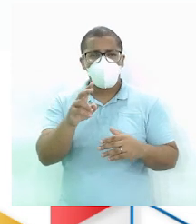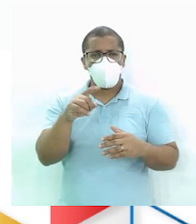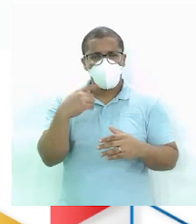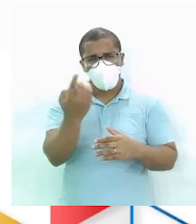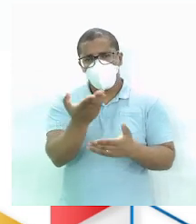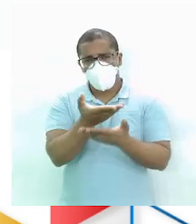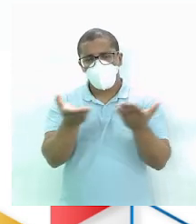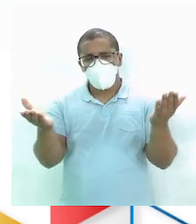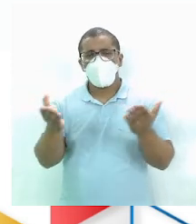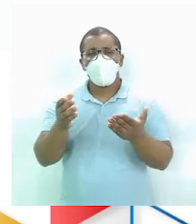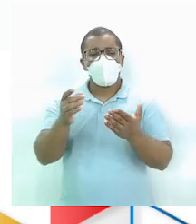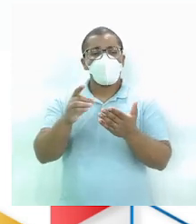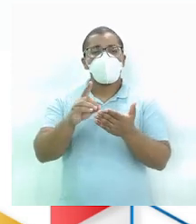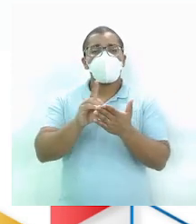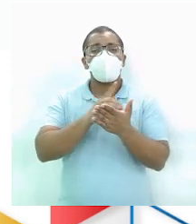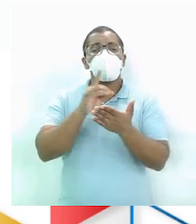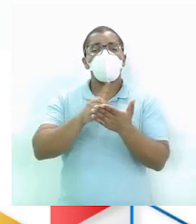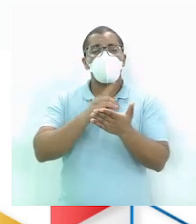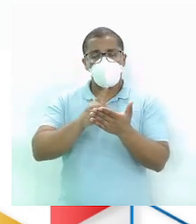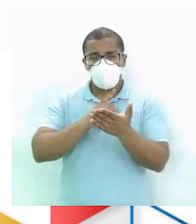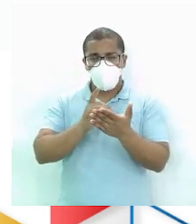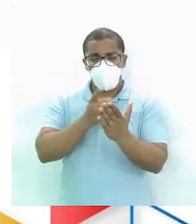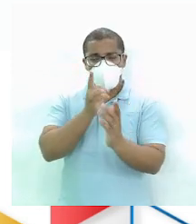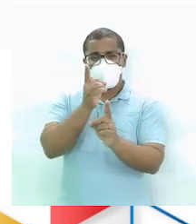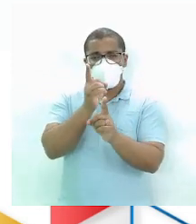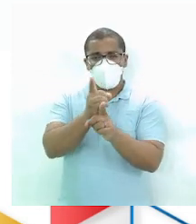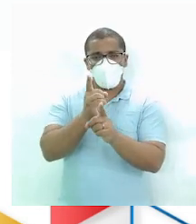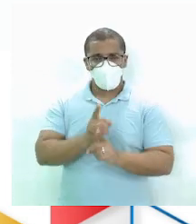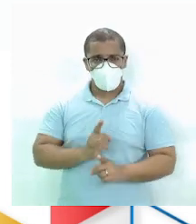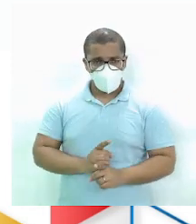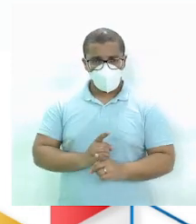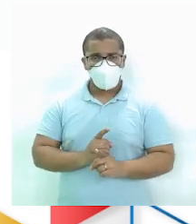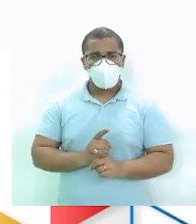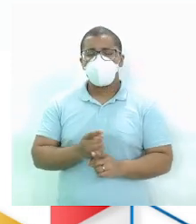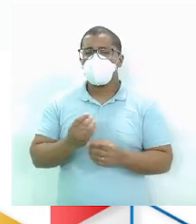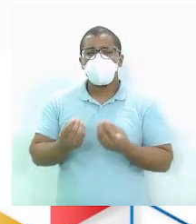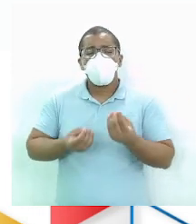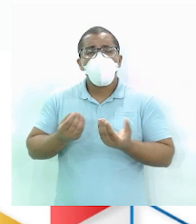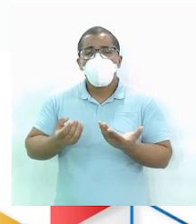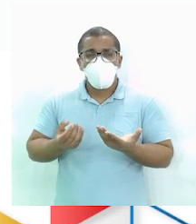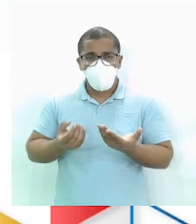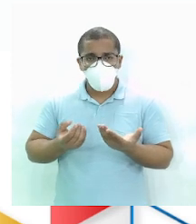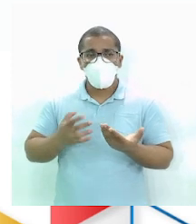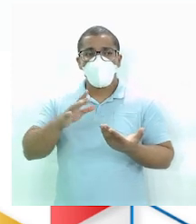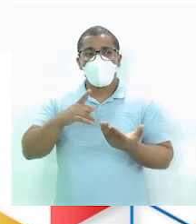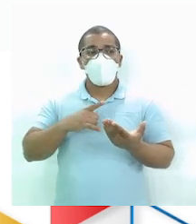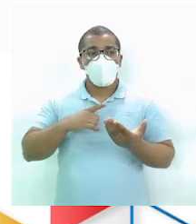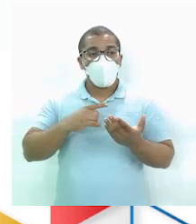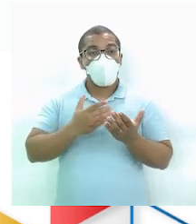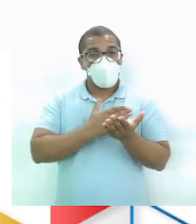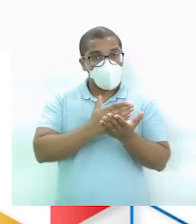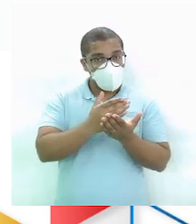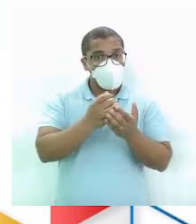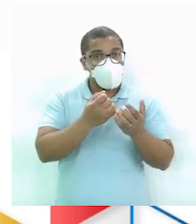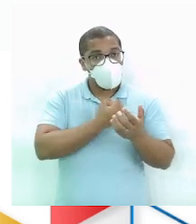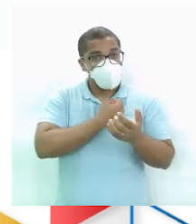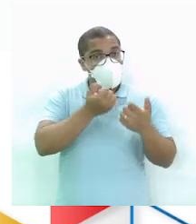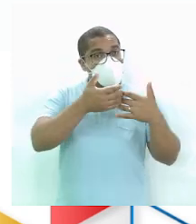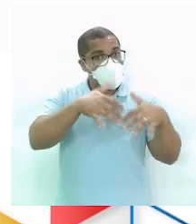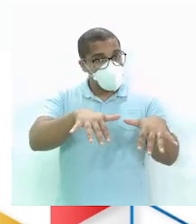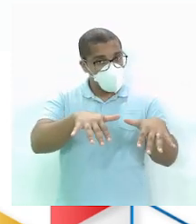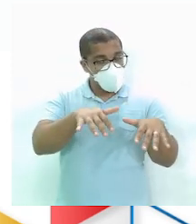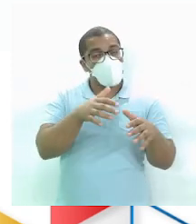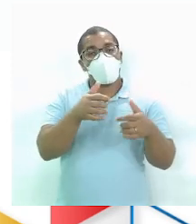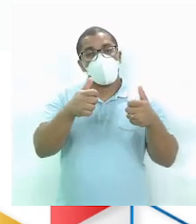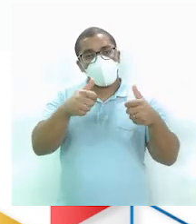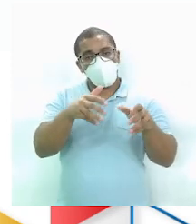encontrar Nos dicionários Então a chama De racional Como é que ela funciona? Ela parte Dos números naturais Agora a gente Falando um